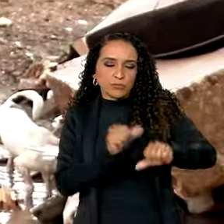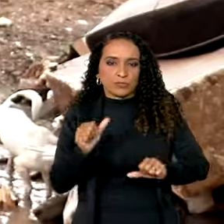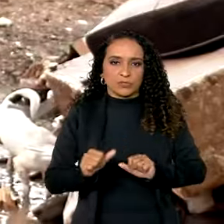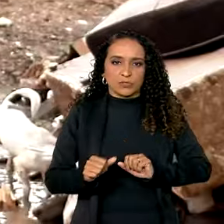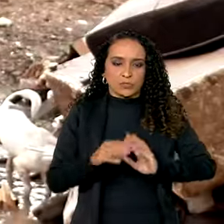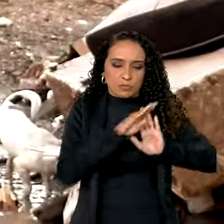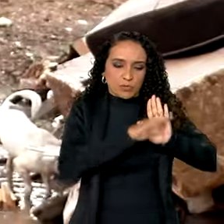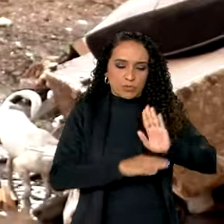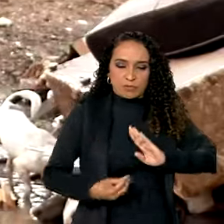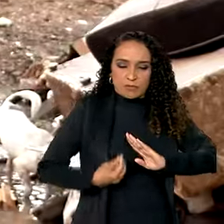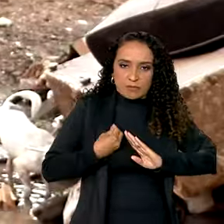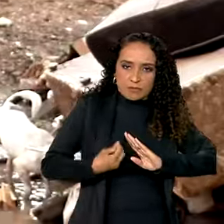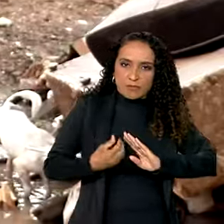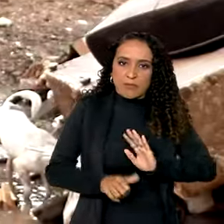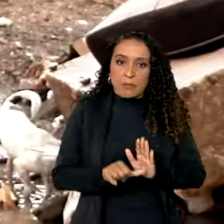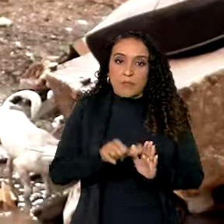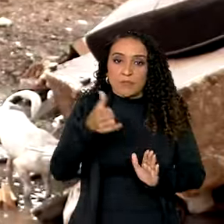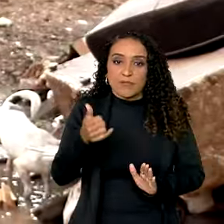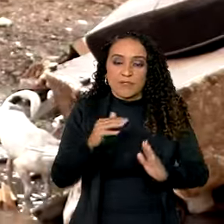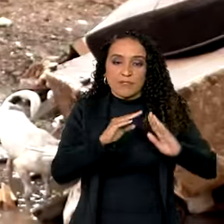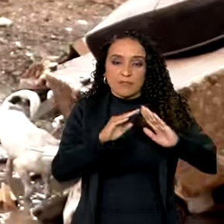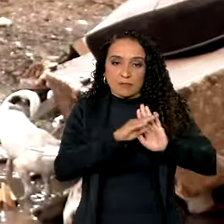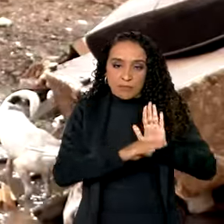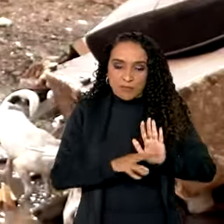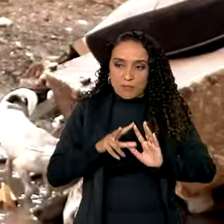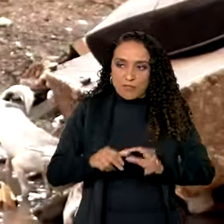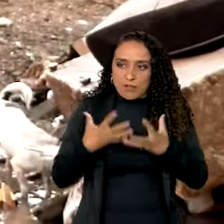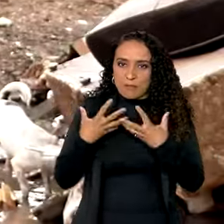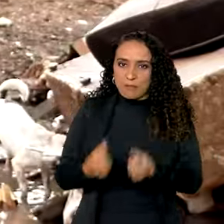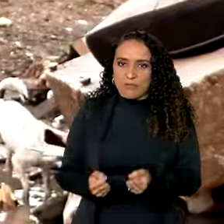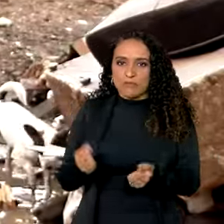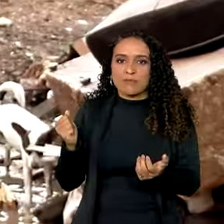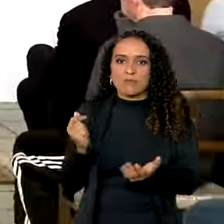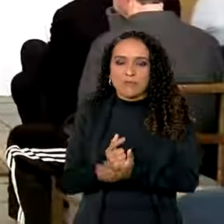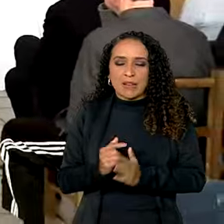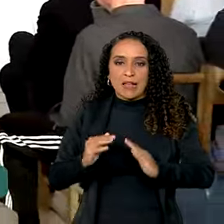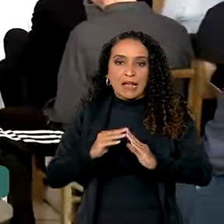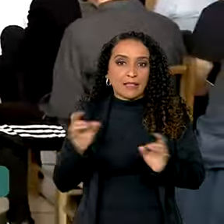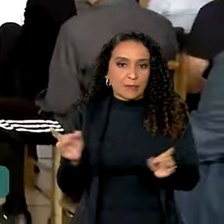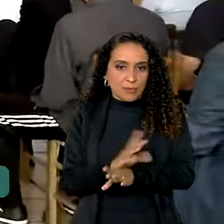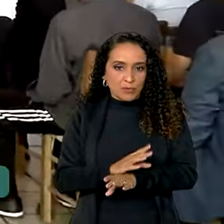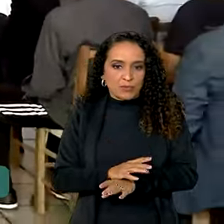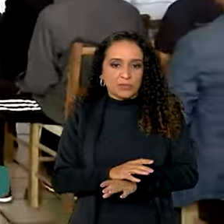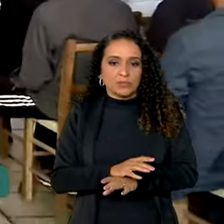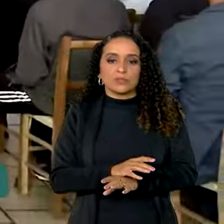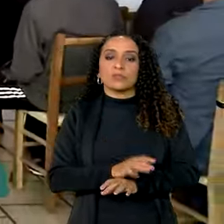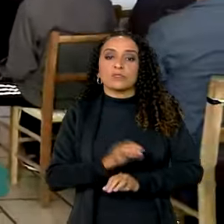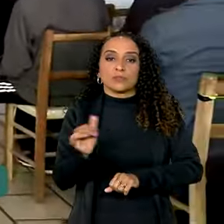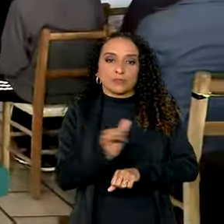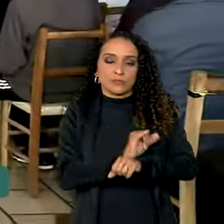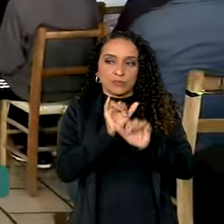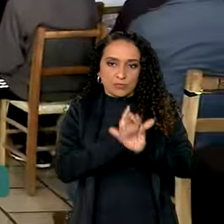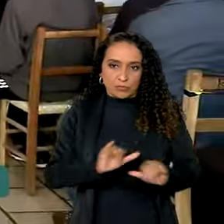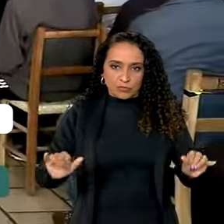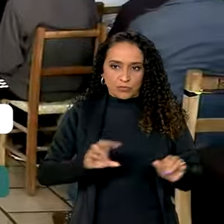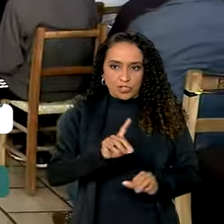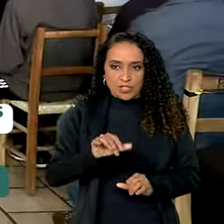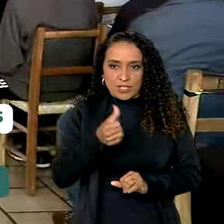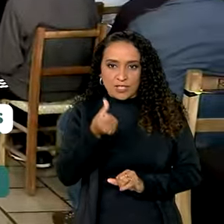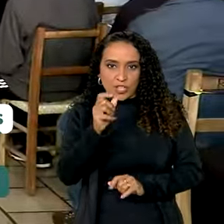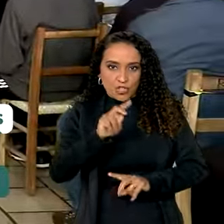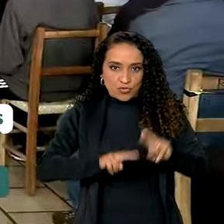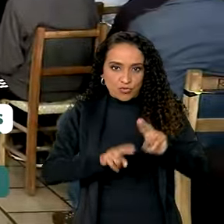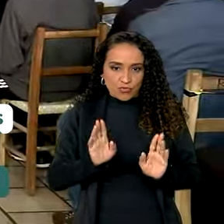Minha Casa Minha Vida. É a primeira vez que o programa vai adquirir imóveis prontos. A medida, anunciada em 6 de junho, é